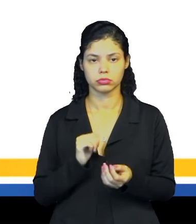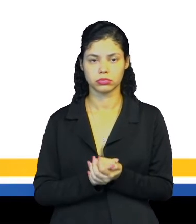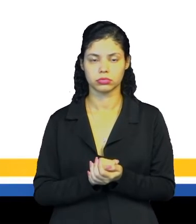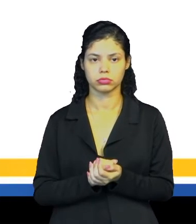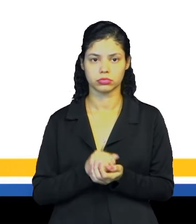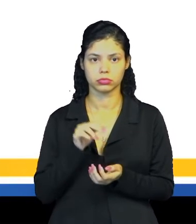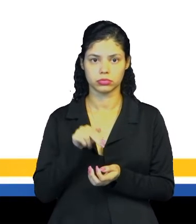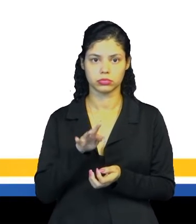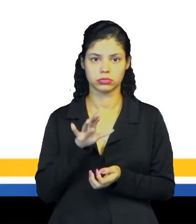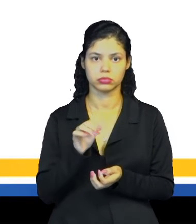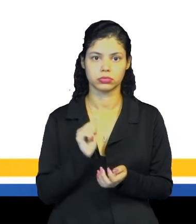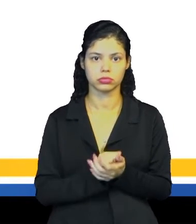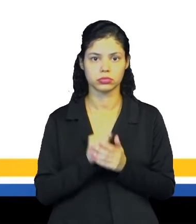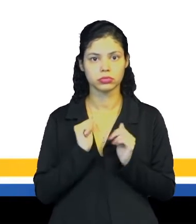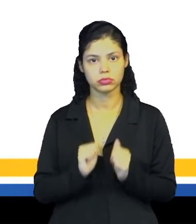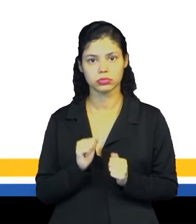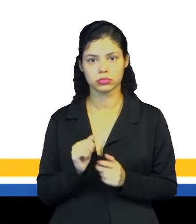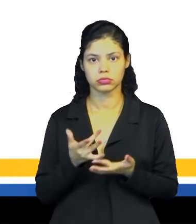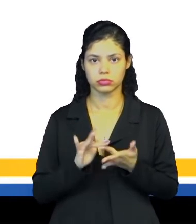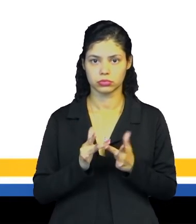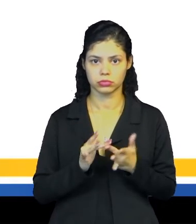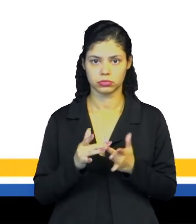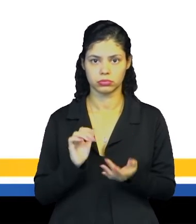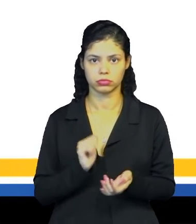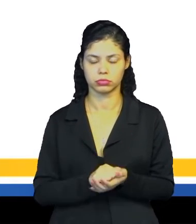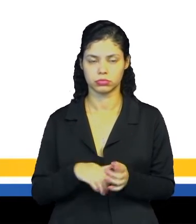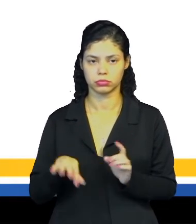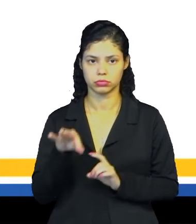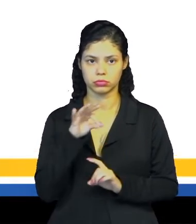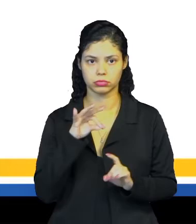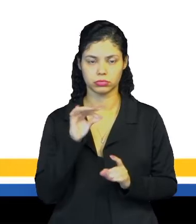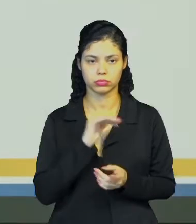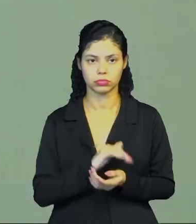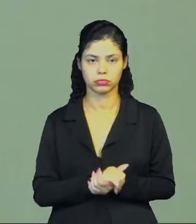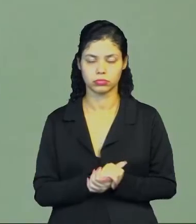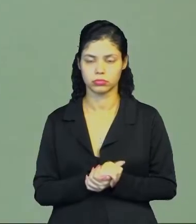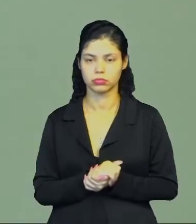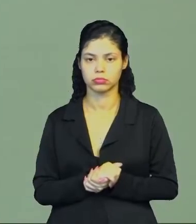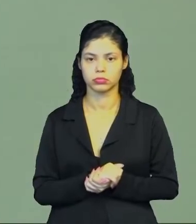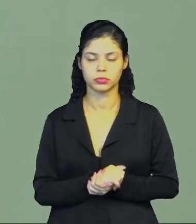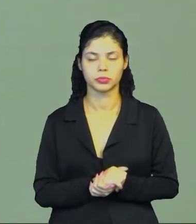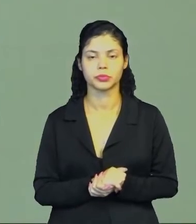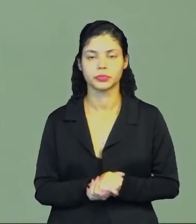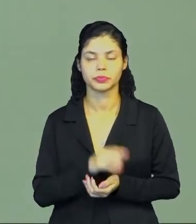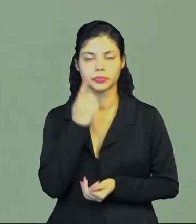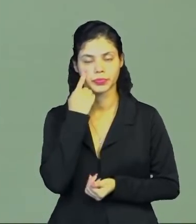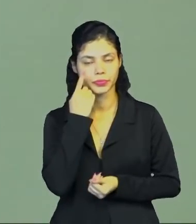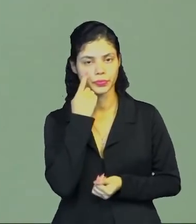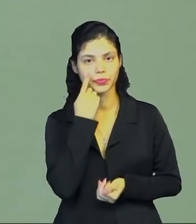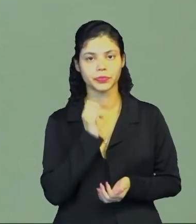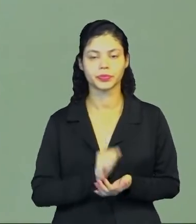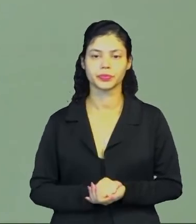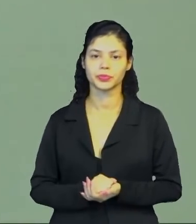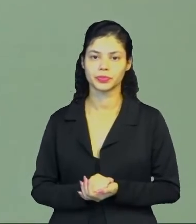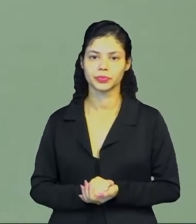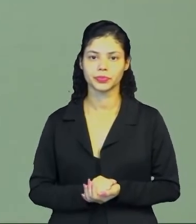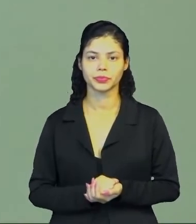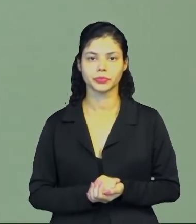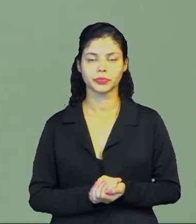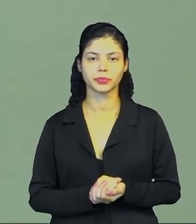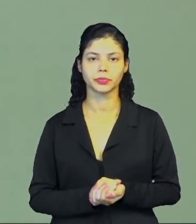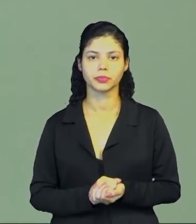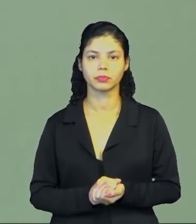em transe narcótico, pudesse fazer contato com os espíritos, né? Então, olha só, essa questão, tá?